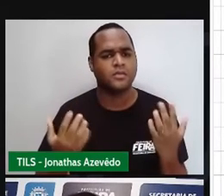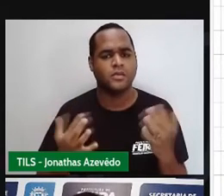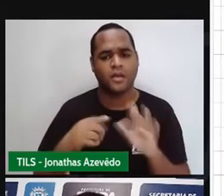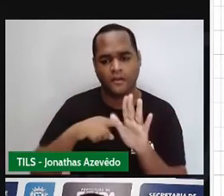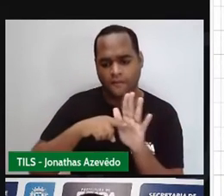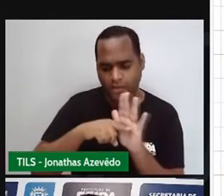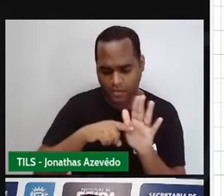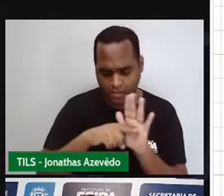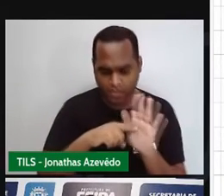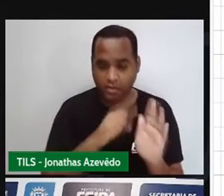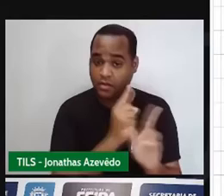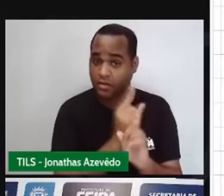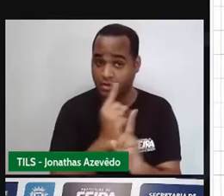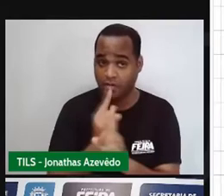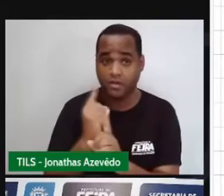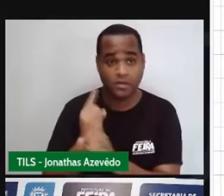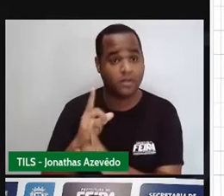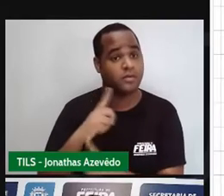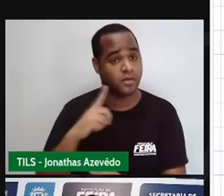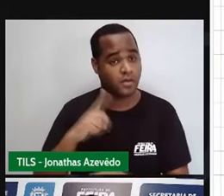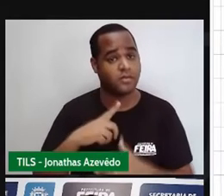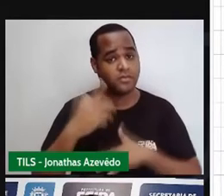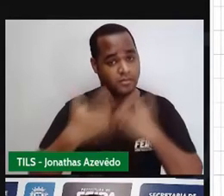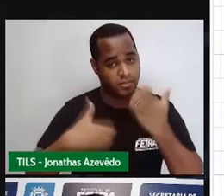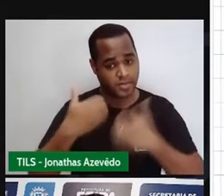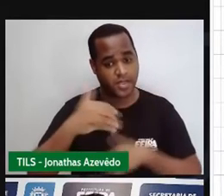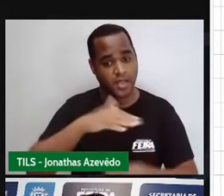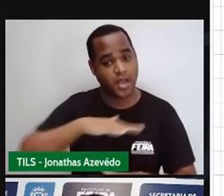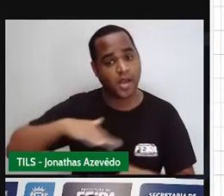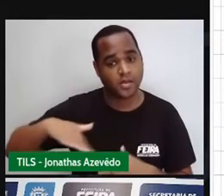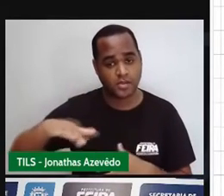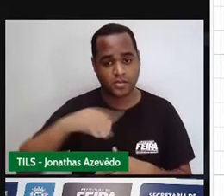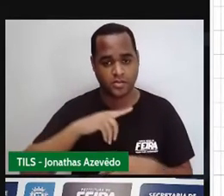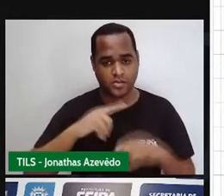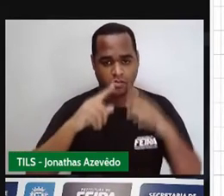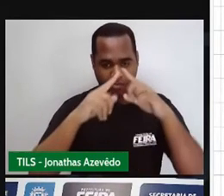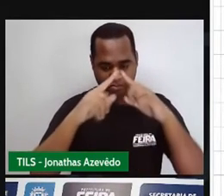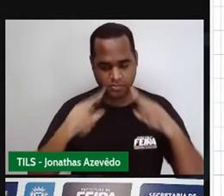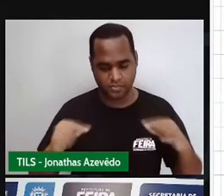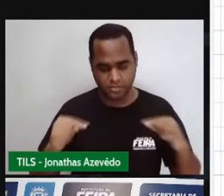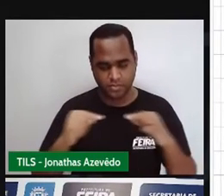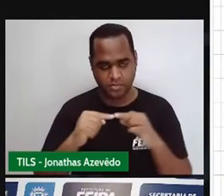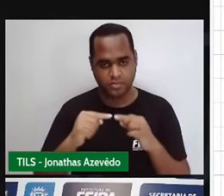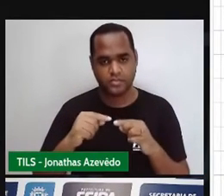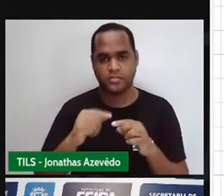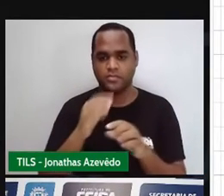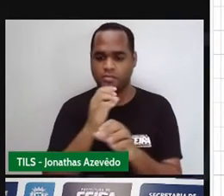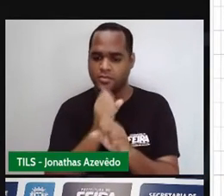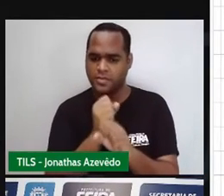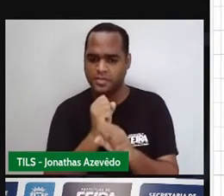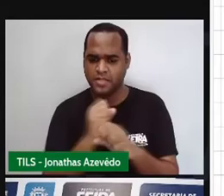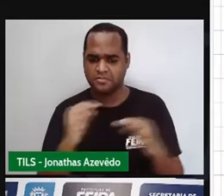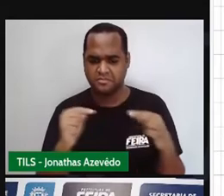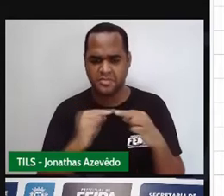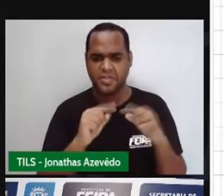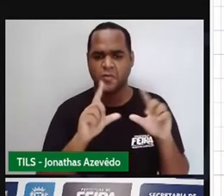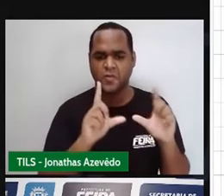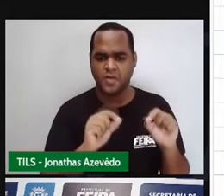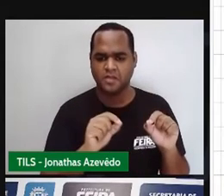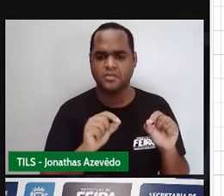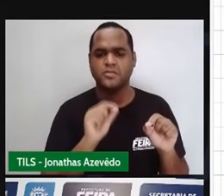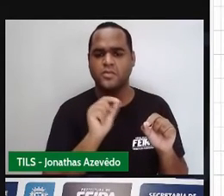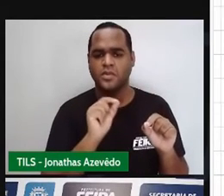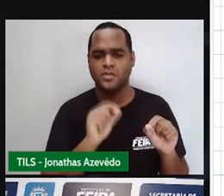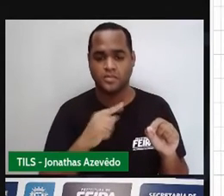Investiga aí, né? A área do triângulo é o quê da área do retângulo? O